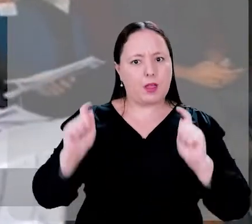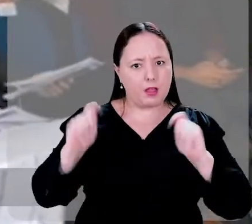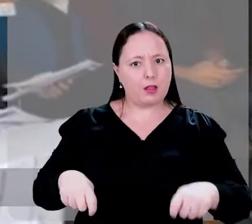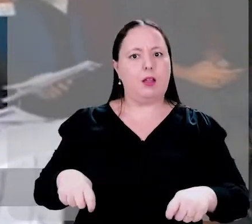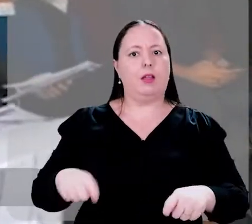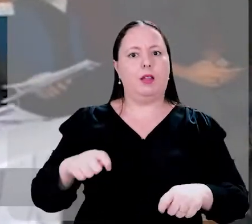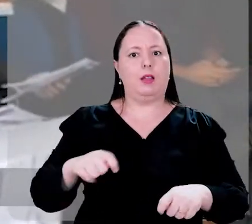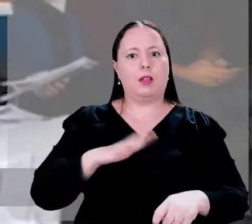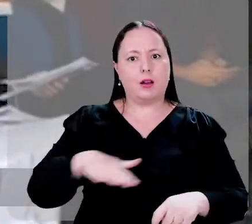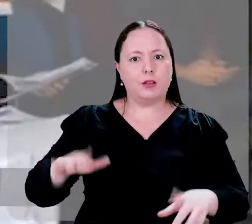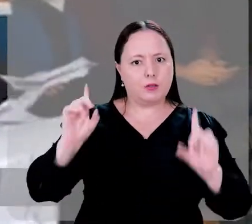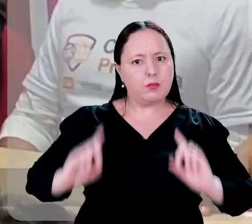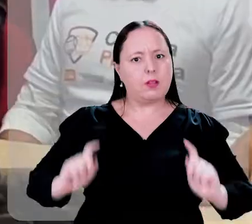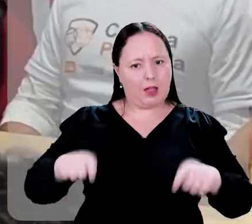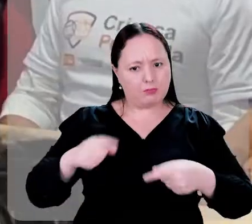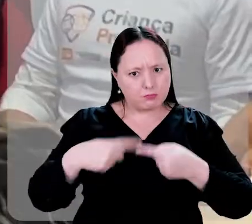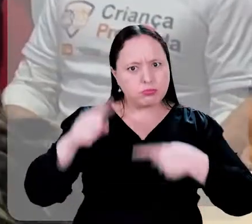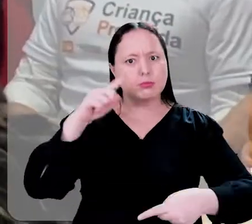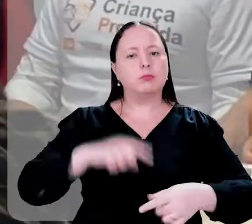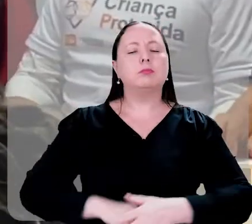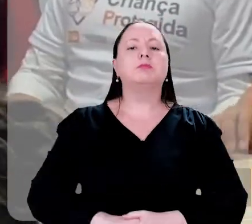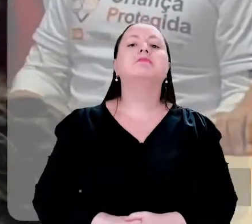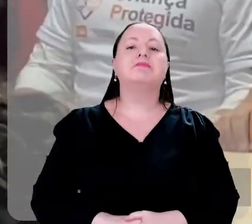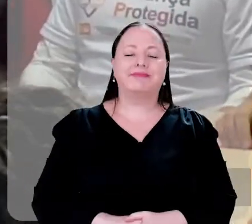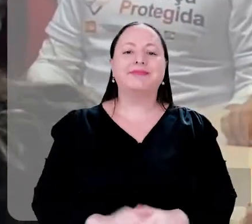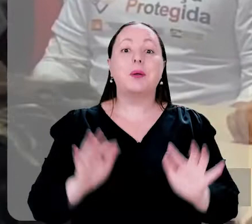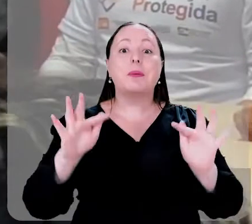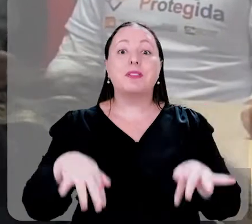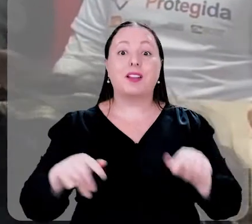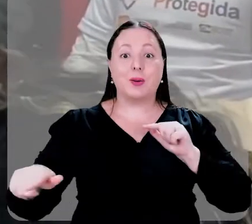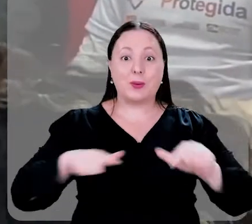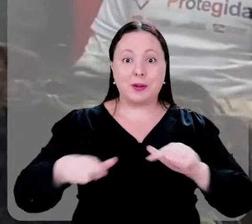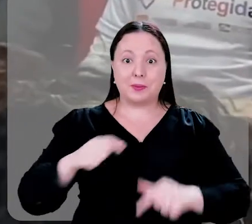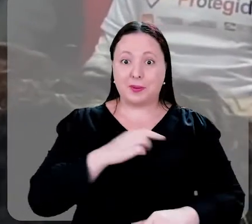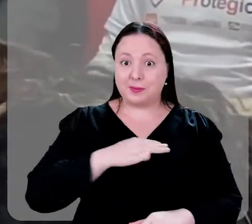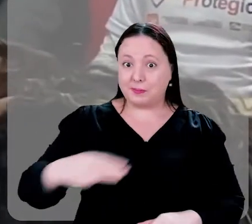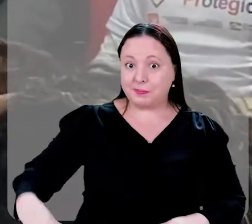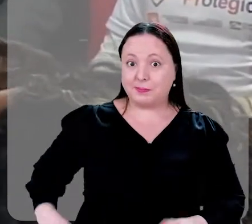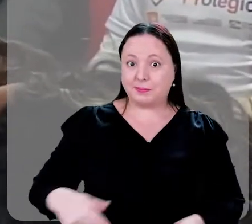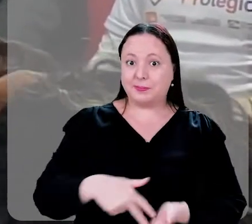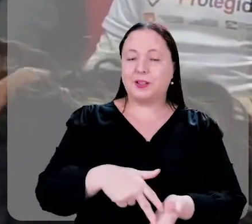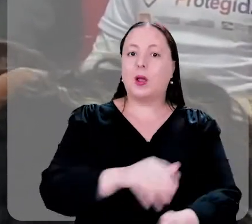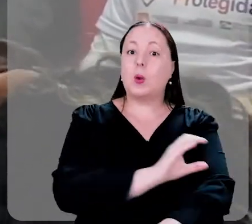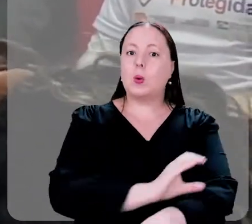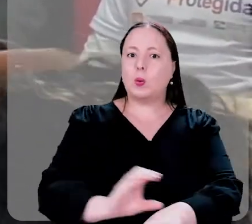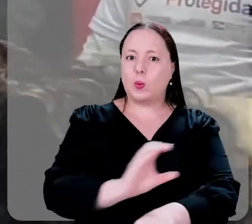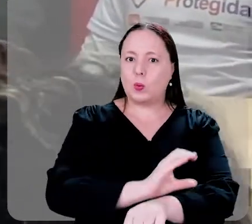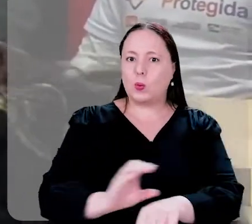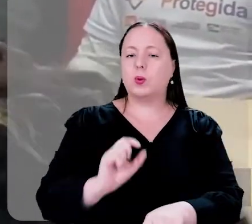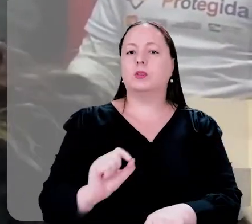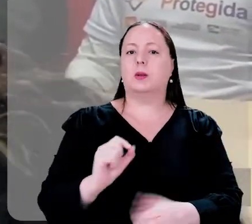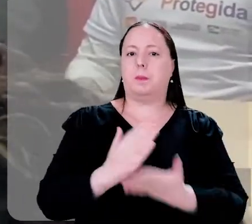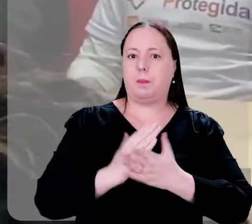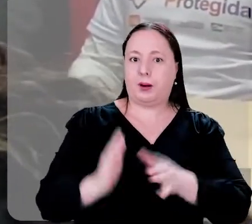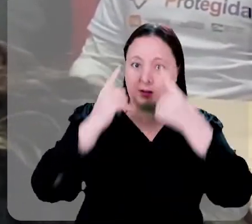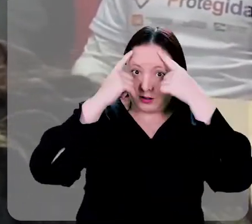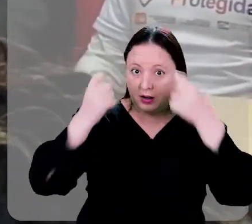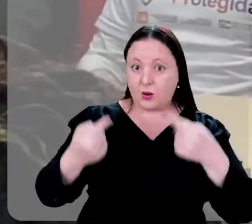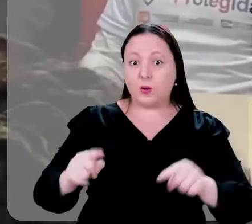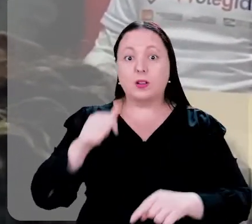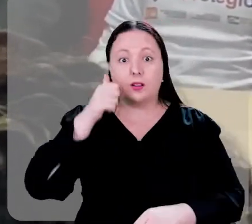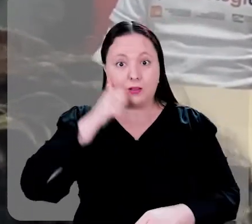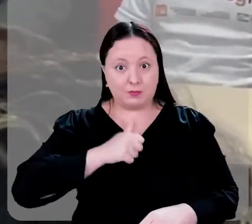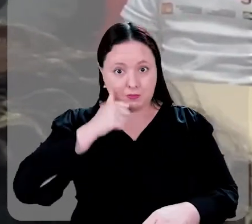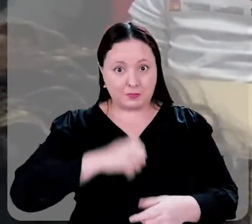de cada uma dessas crianças. E para fechar a agenda intensa, a ministra esteve no curso de enfrentamento à violência